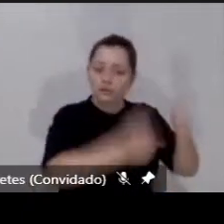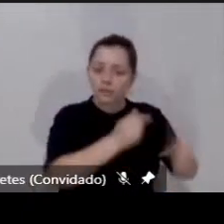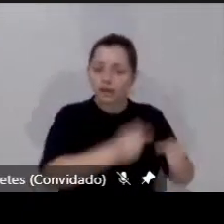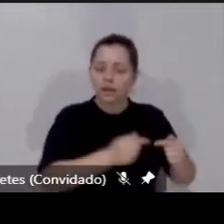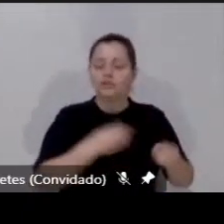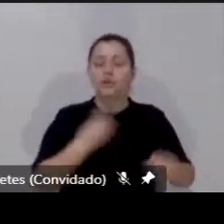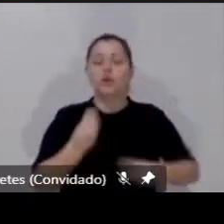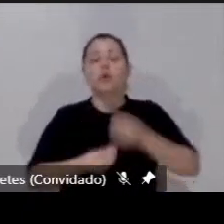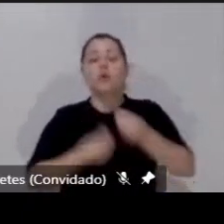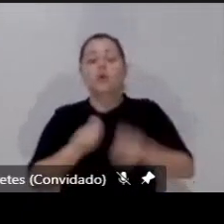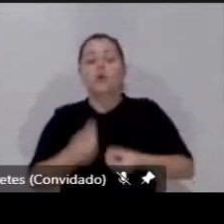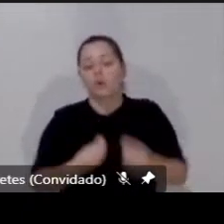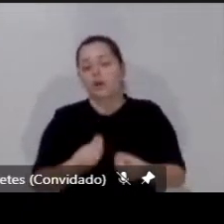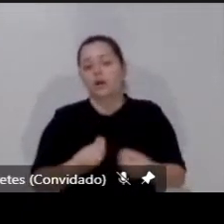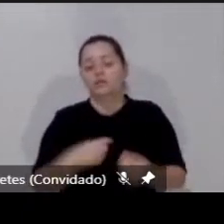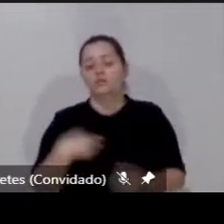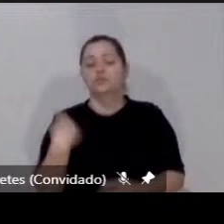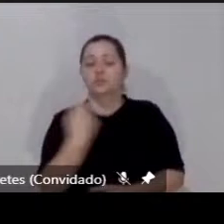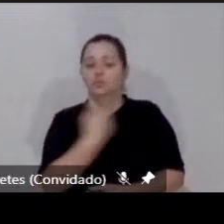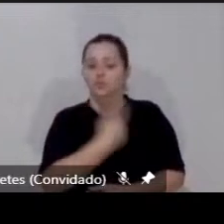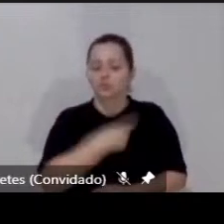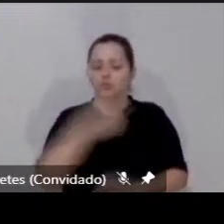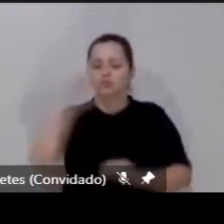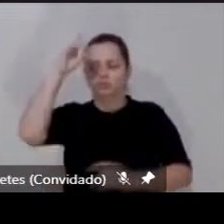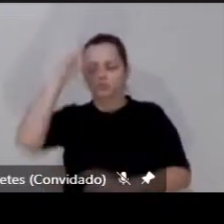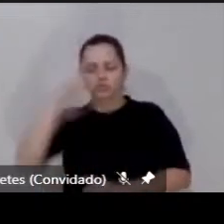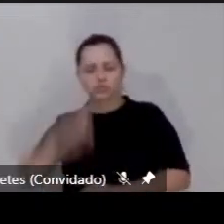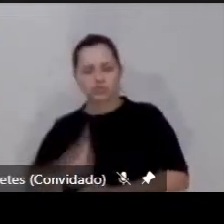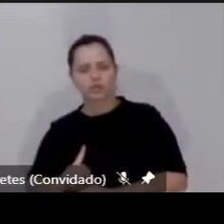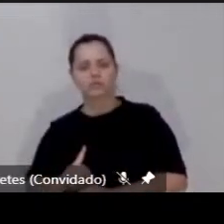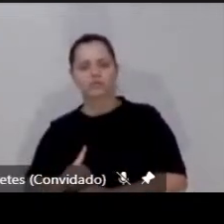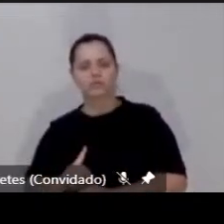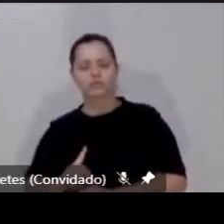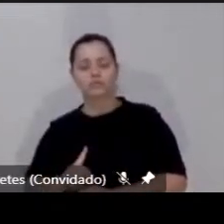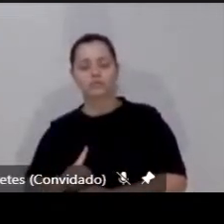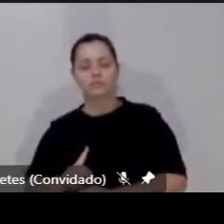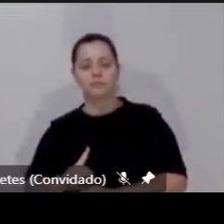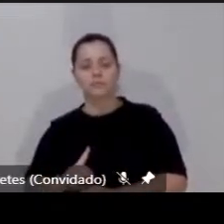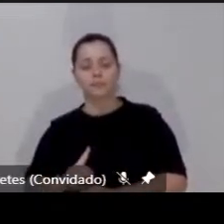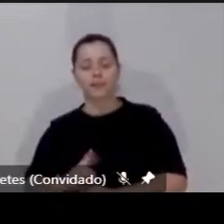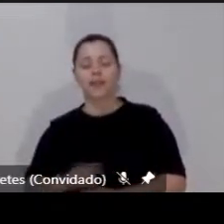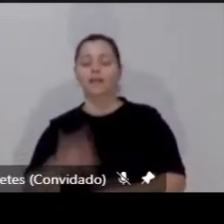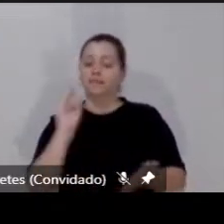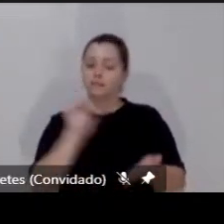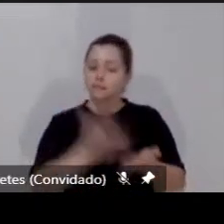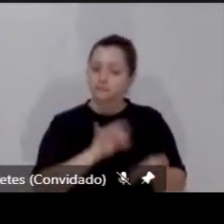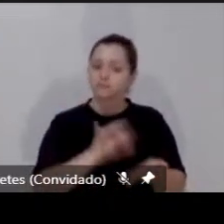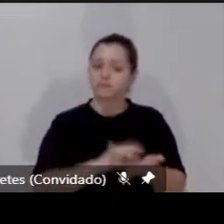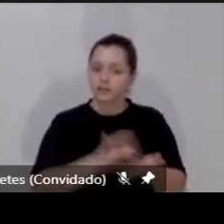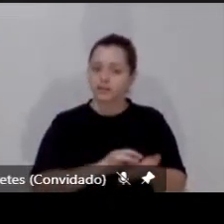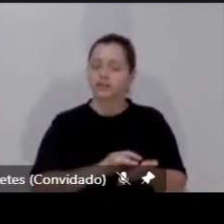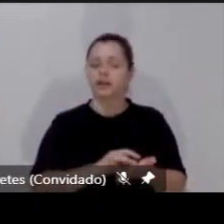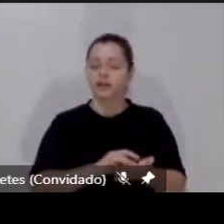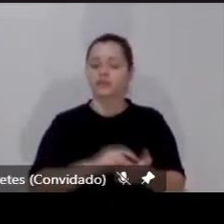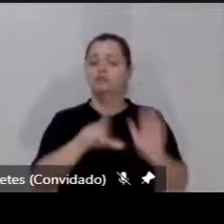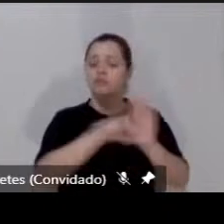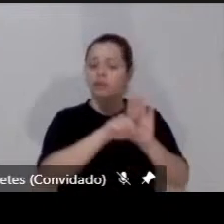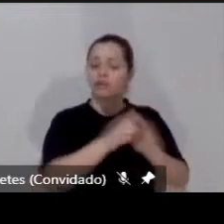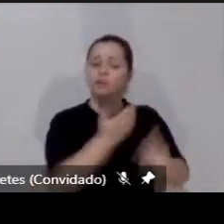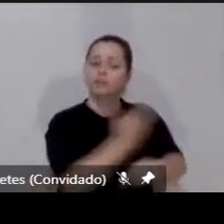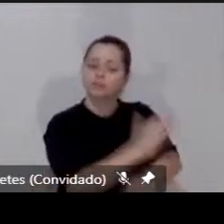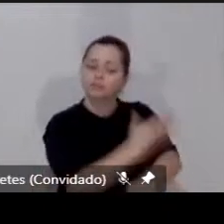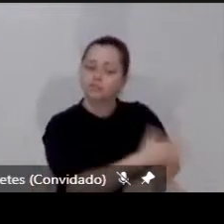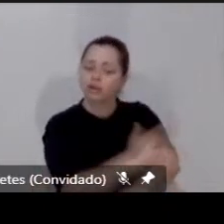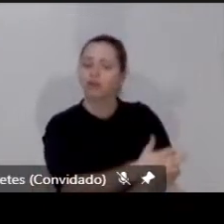quanto esses nossos direitos são efetivamente exercidos e praticados.